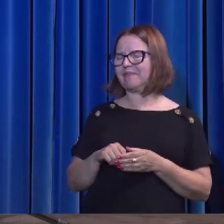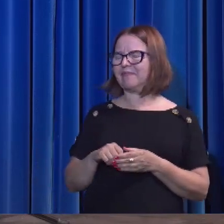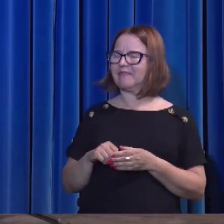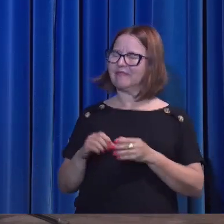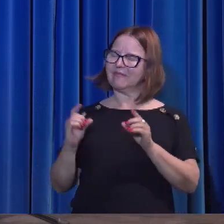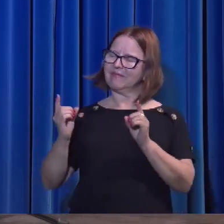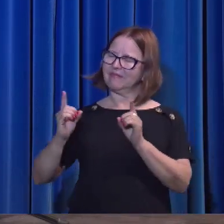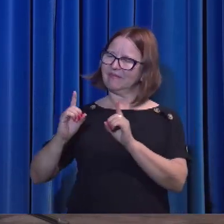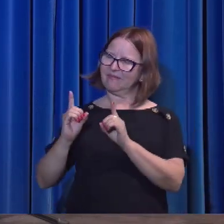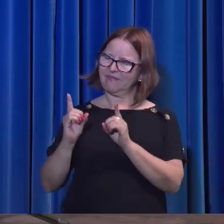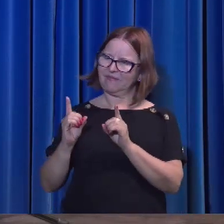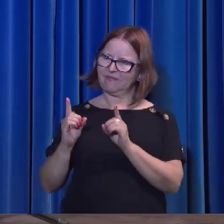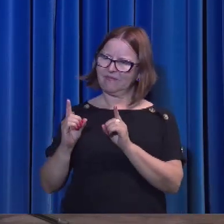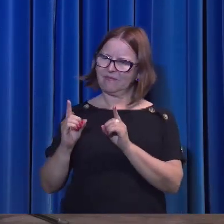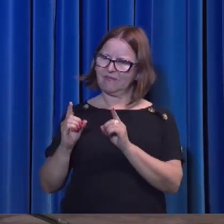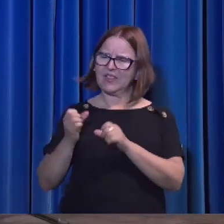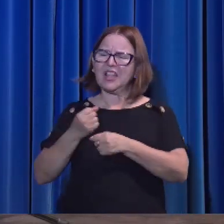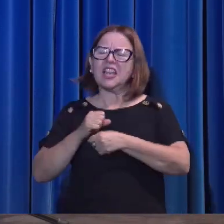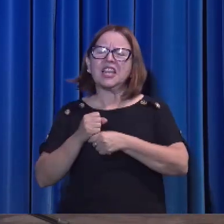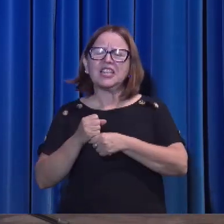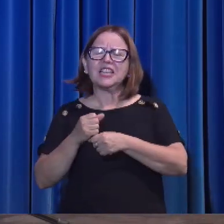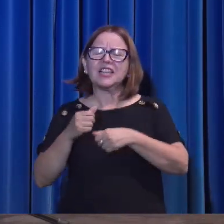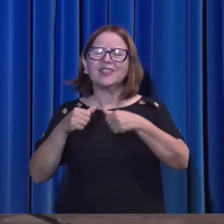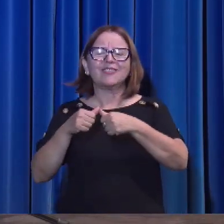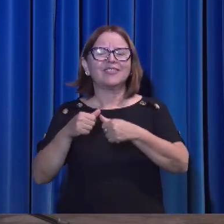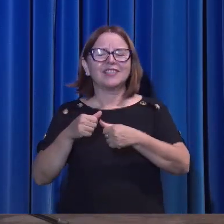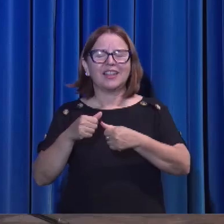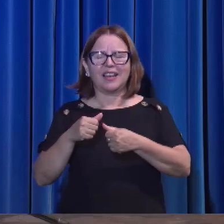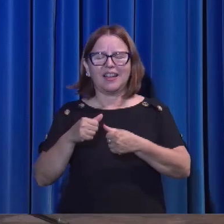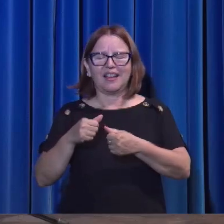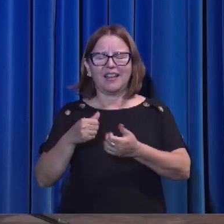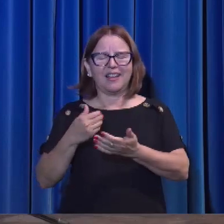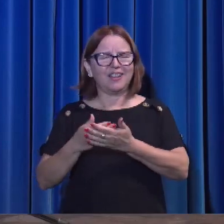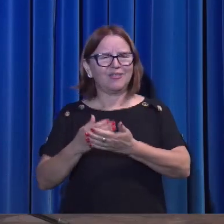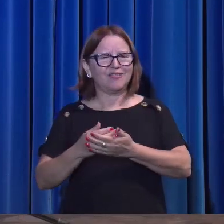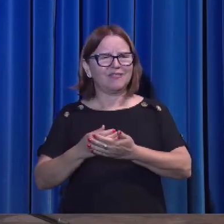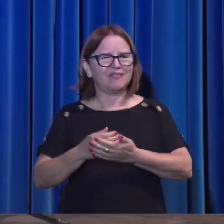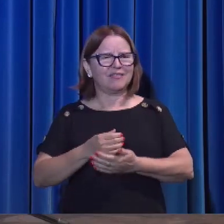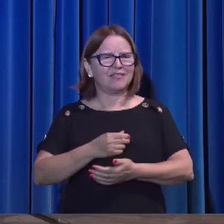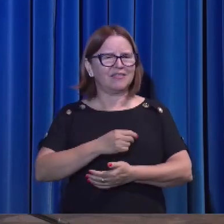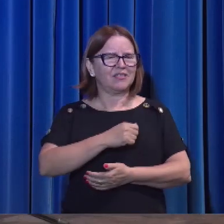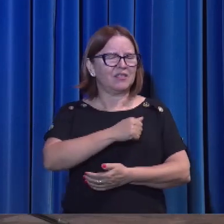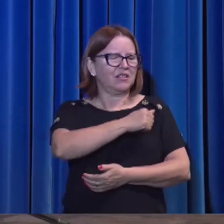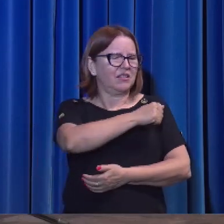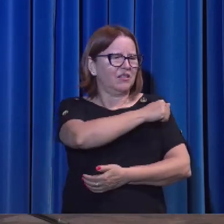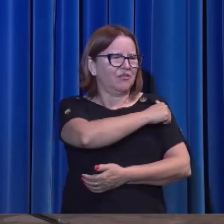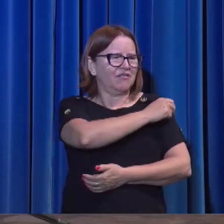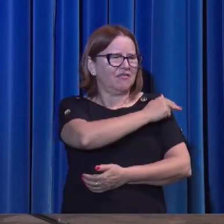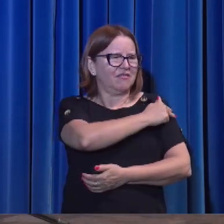que ano o senhor está? aí ele disse assim, meu filho,